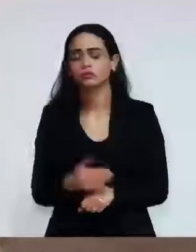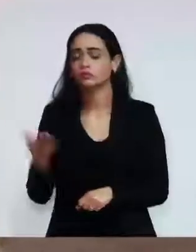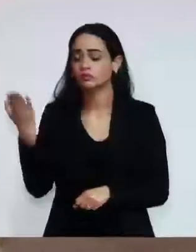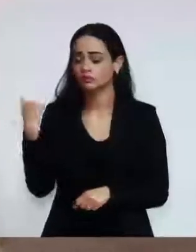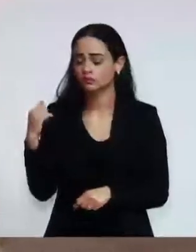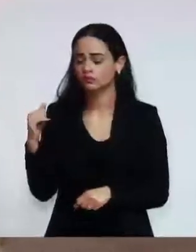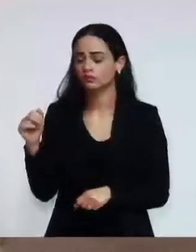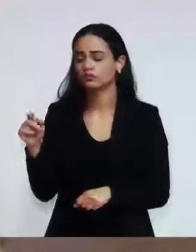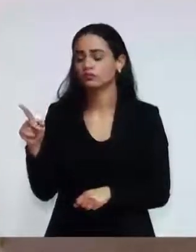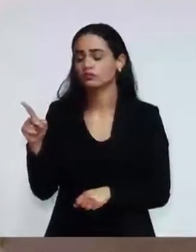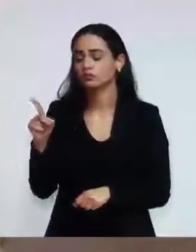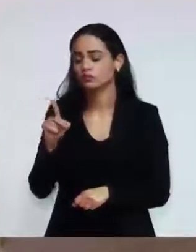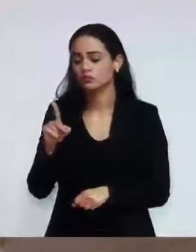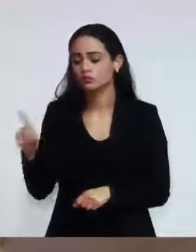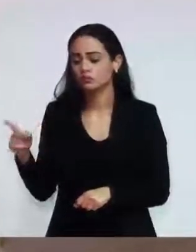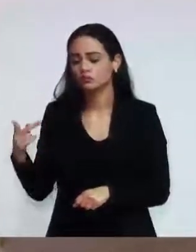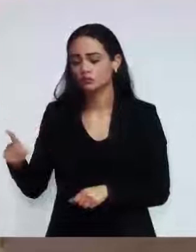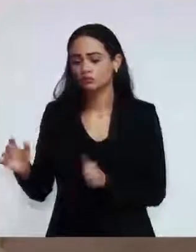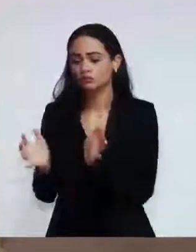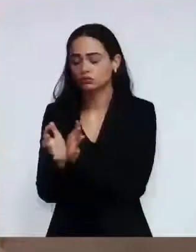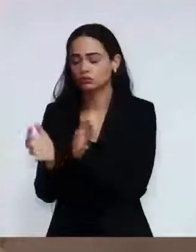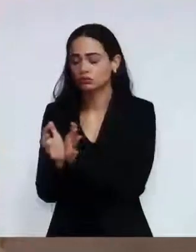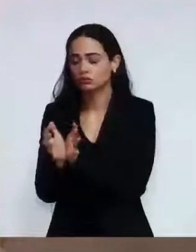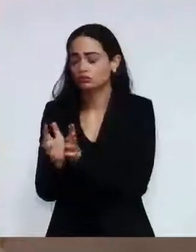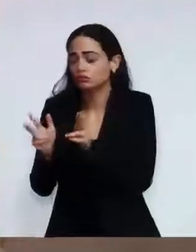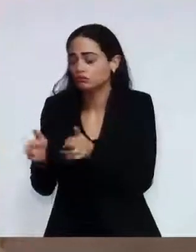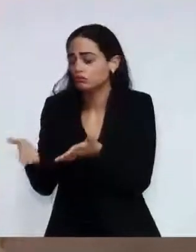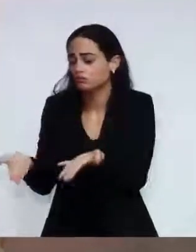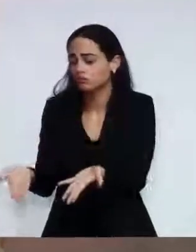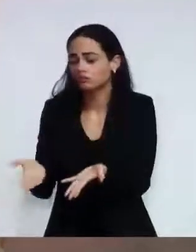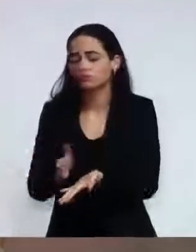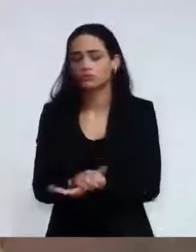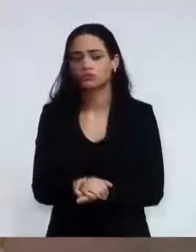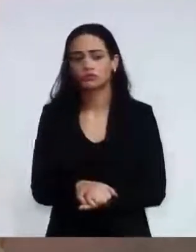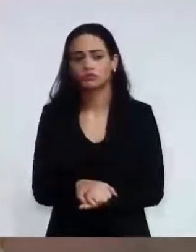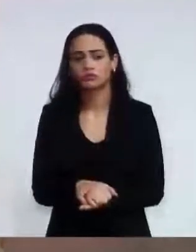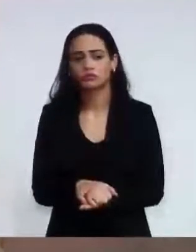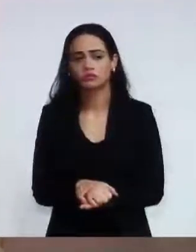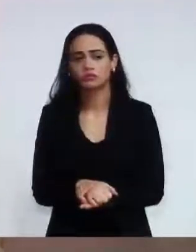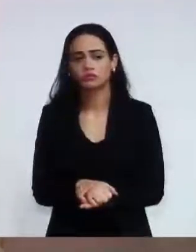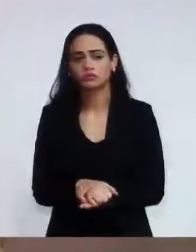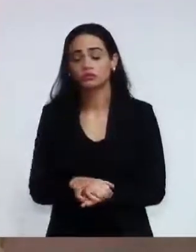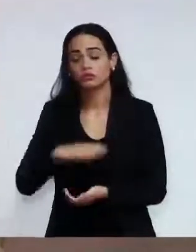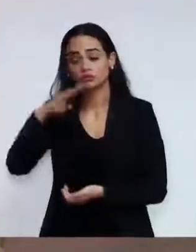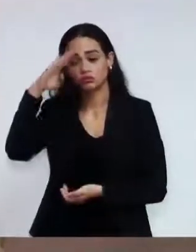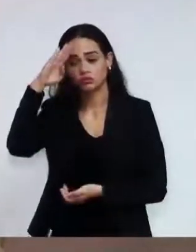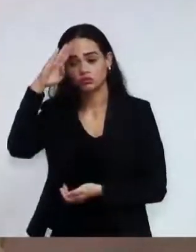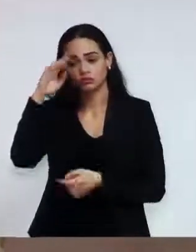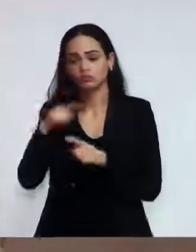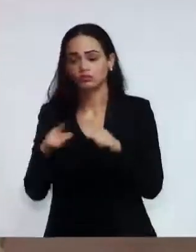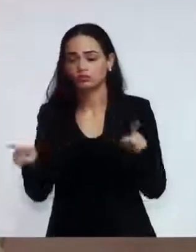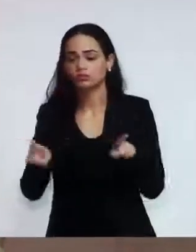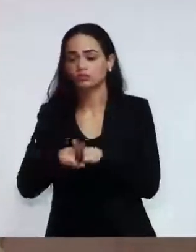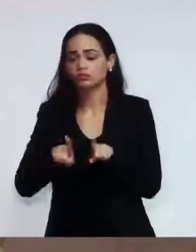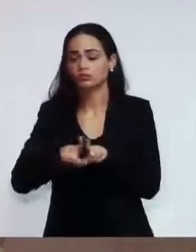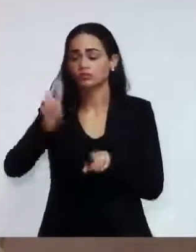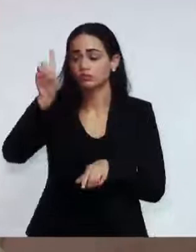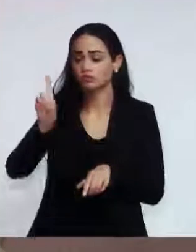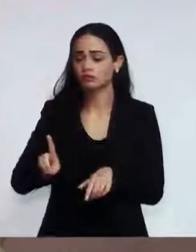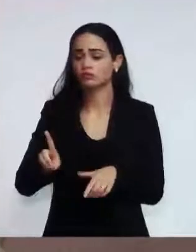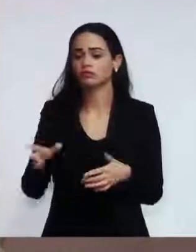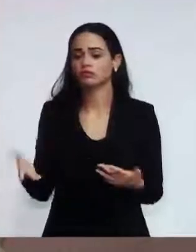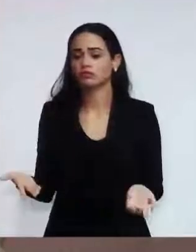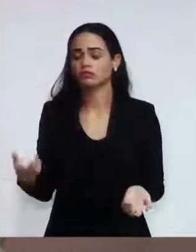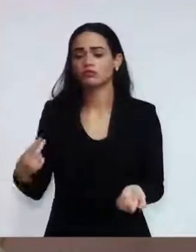assim que funcionava. Não só como o comandante, mas também com o diretor. Isso daí já são coisas